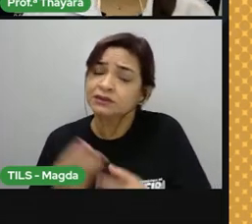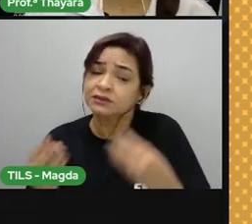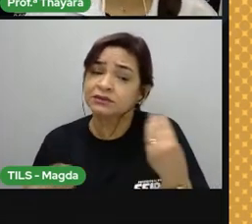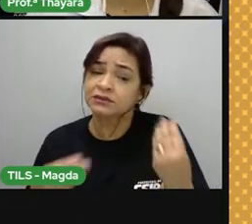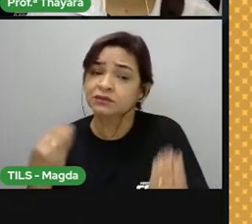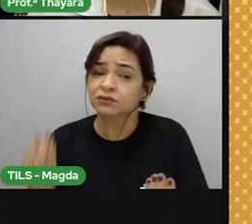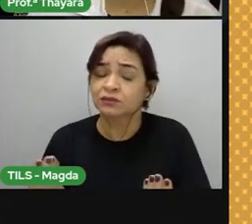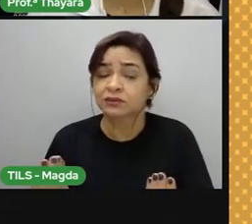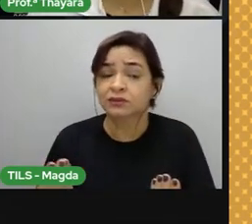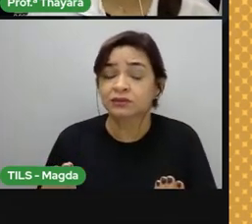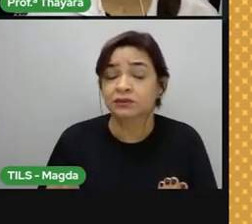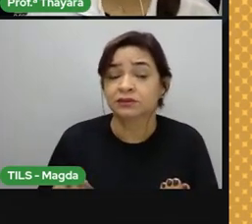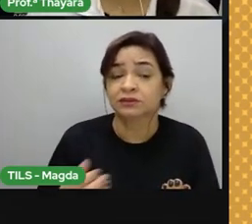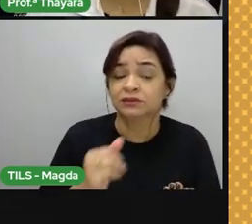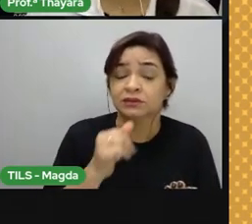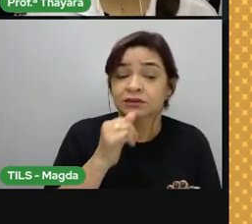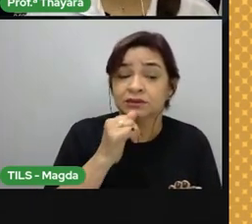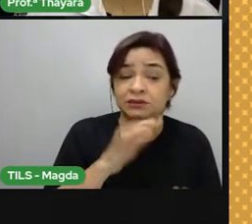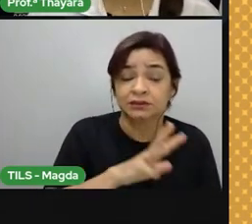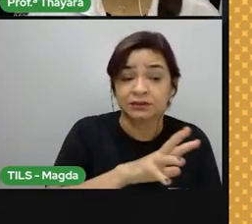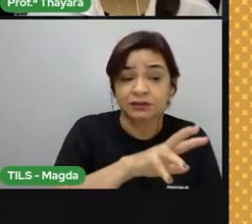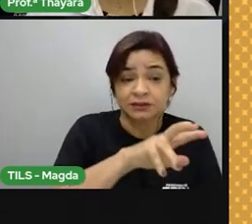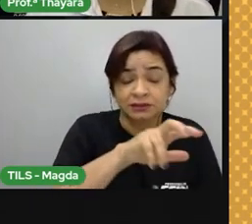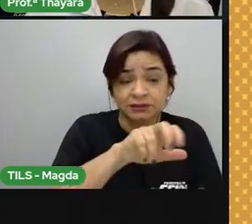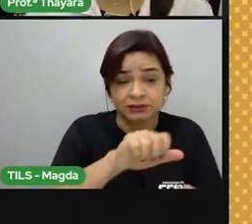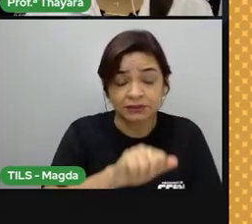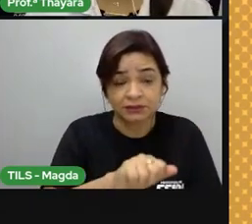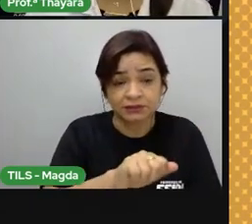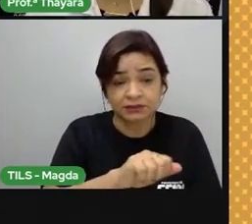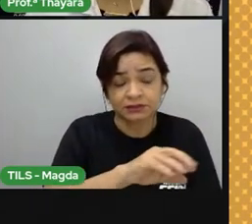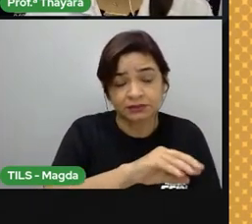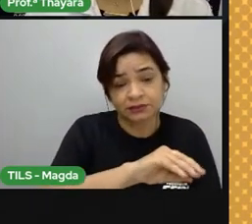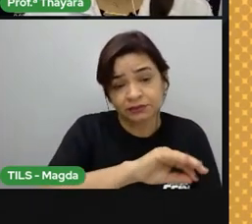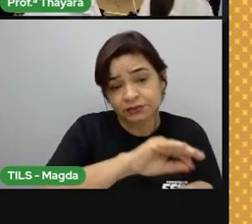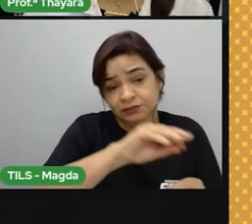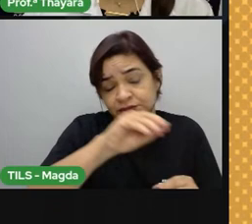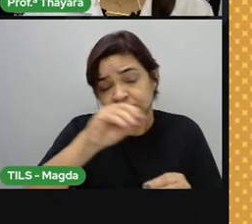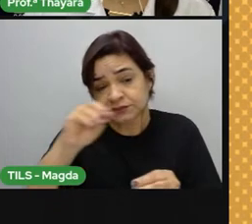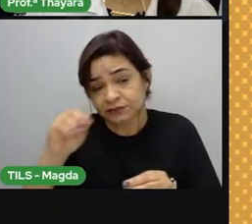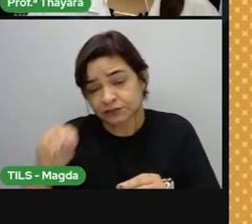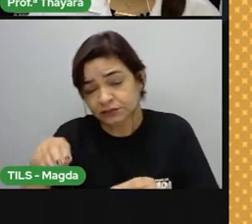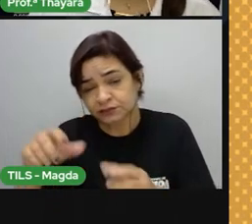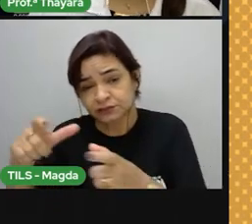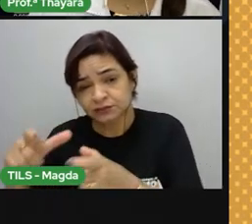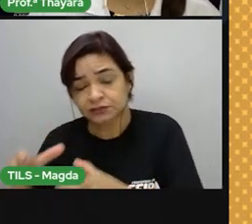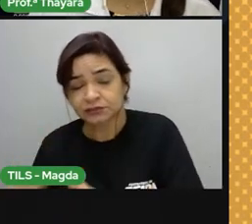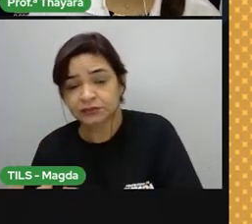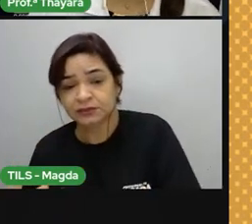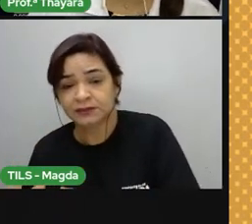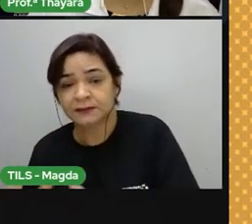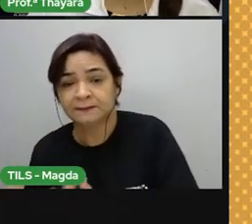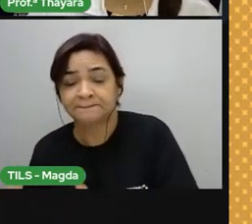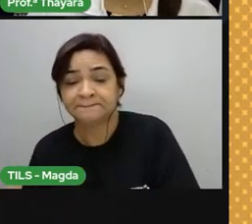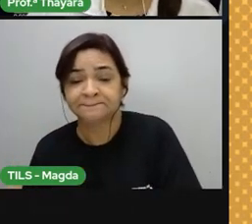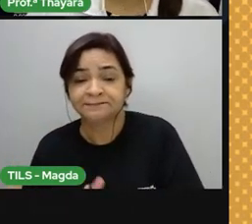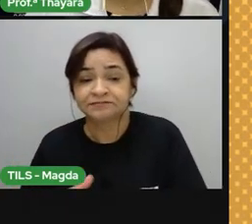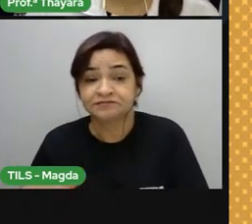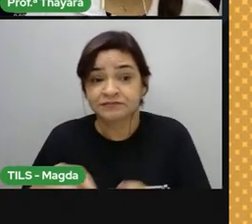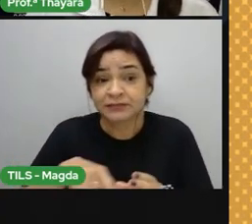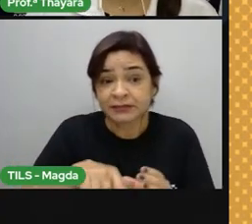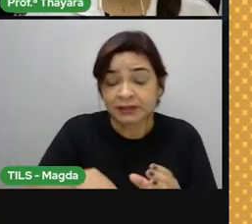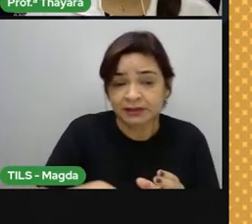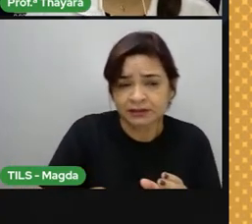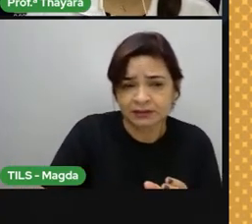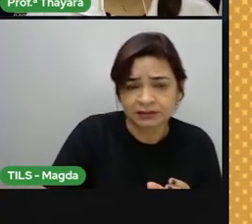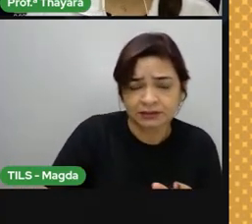movimentos da crosta terrestre promovem o deslocamento de rochas magmáticas ou sedimentares para camadas mais profundas,